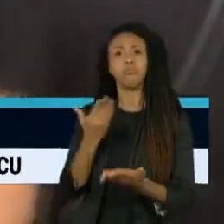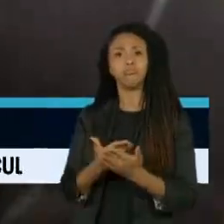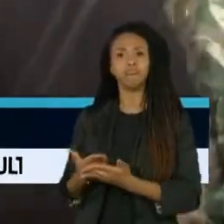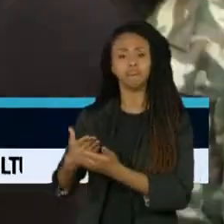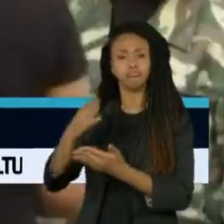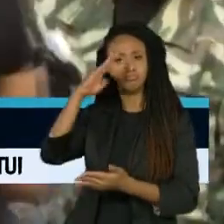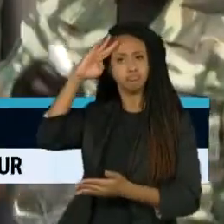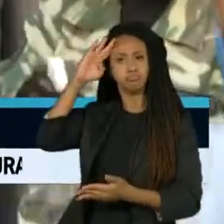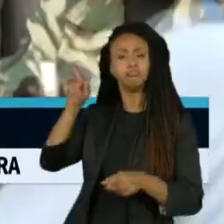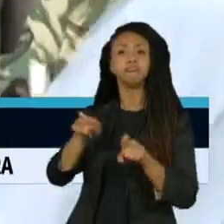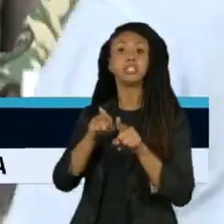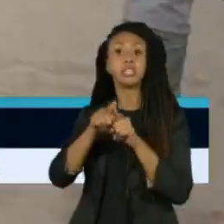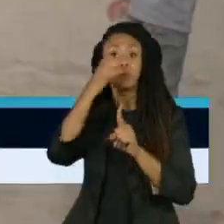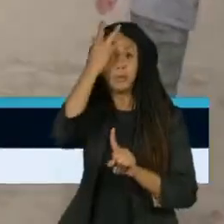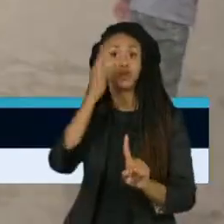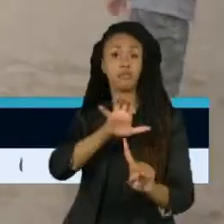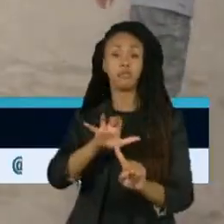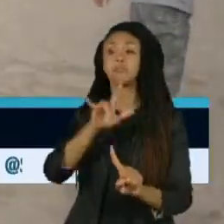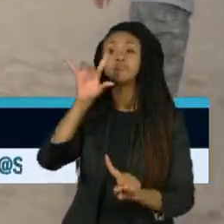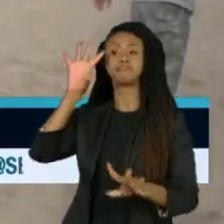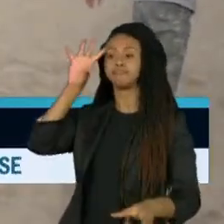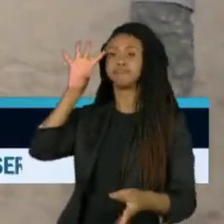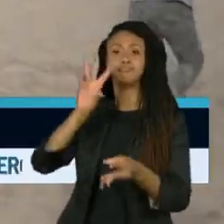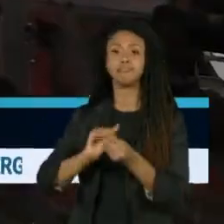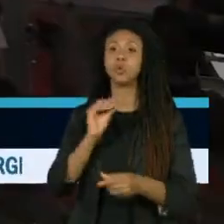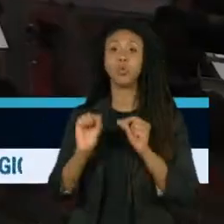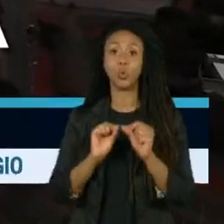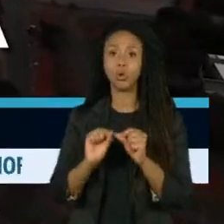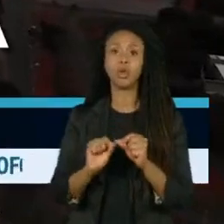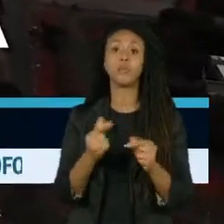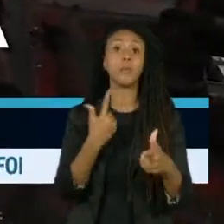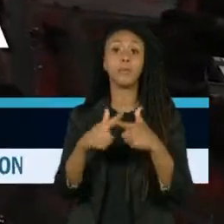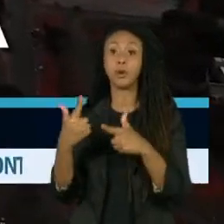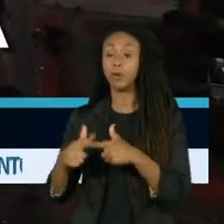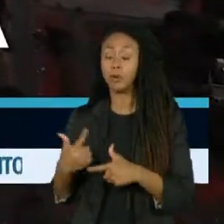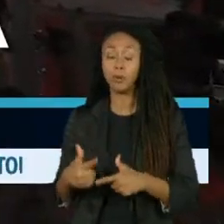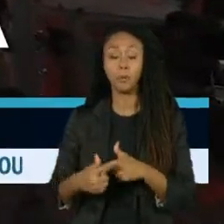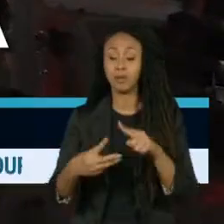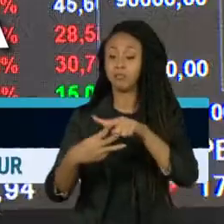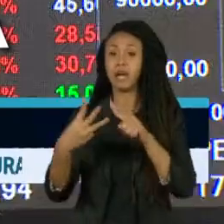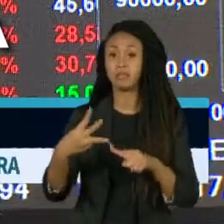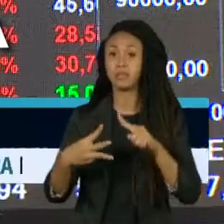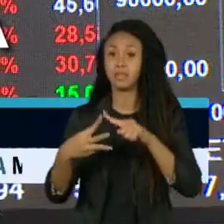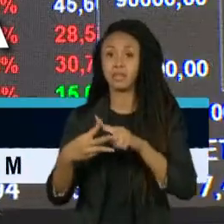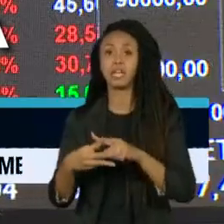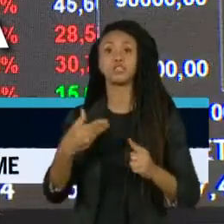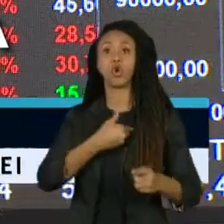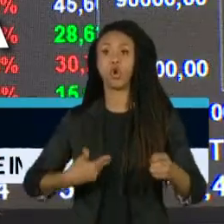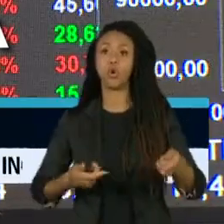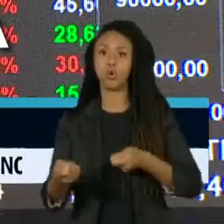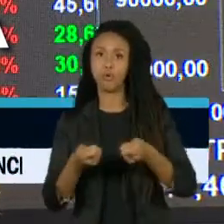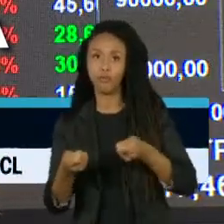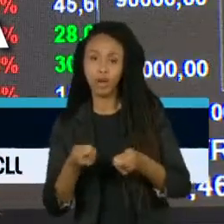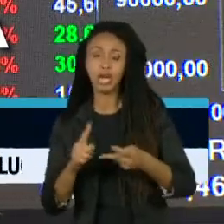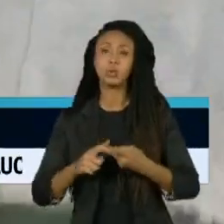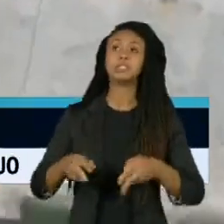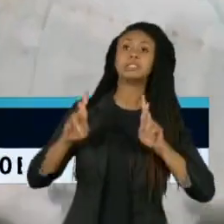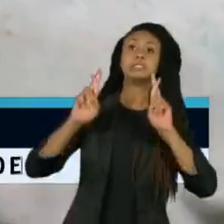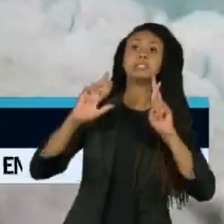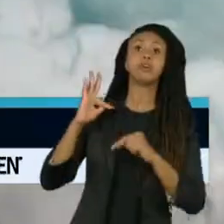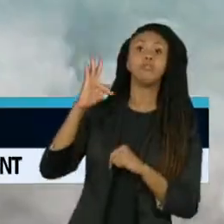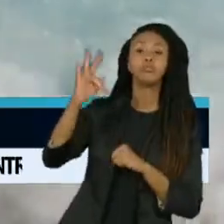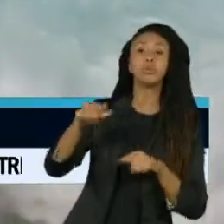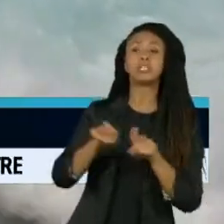E concluíram que a região enfrenta uma crise tripla de governabilidade, de expectativas e de certezas. Um cenário